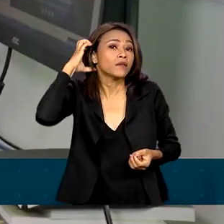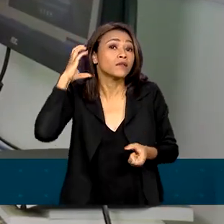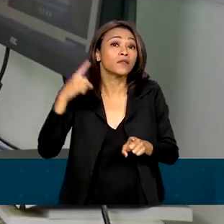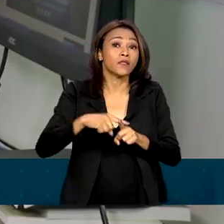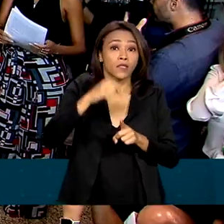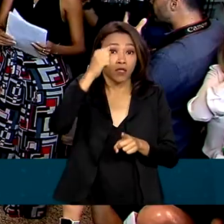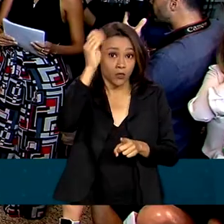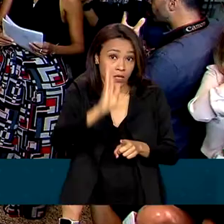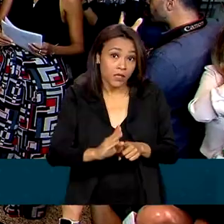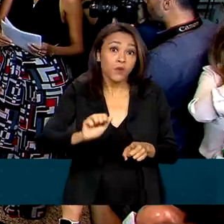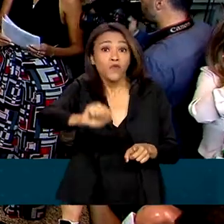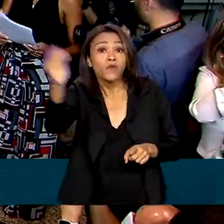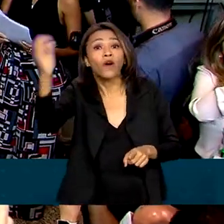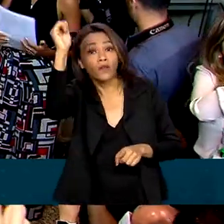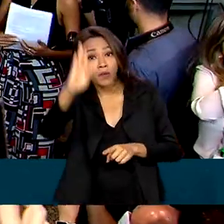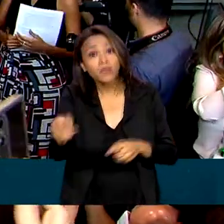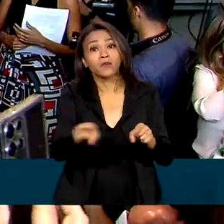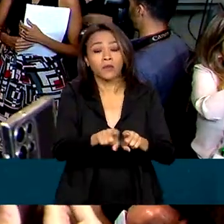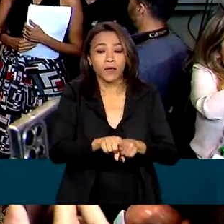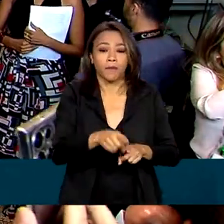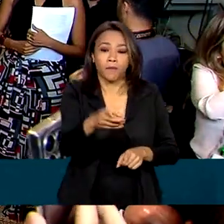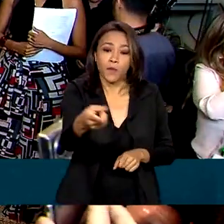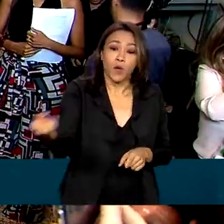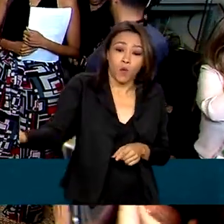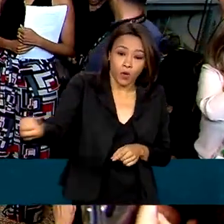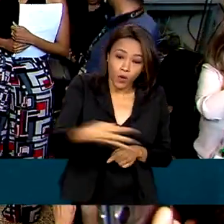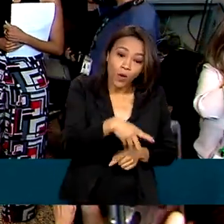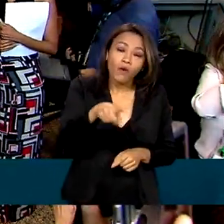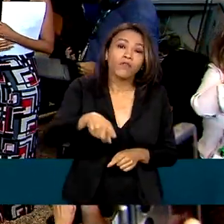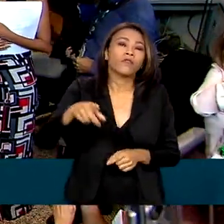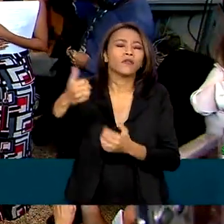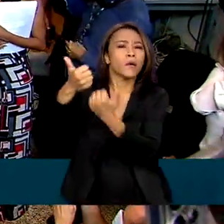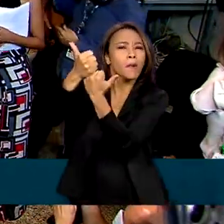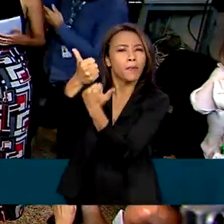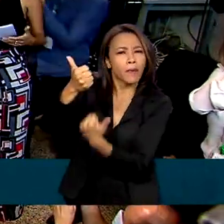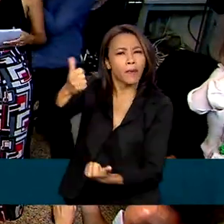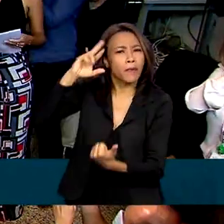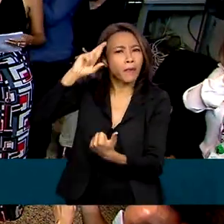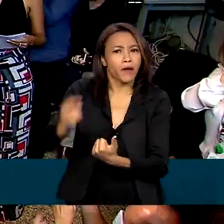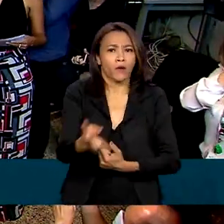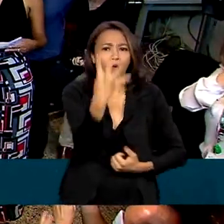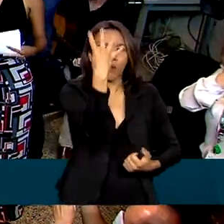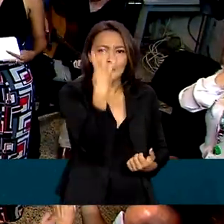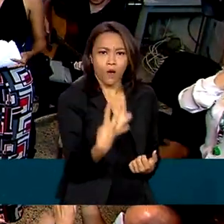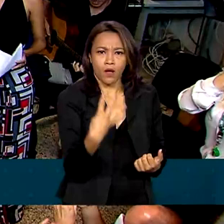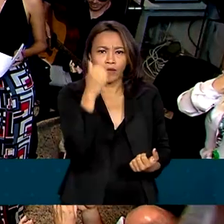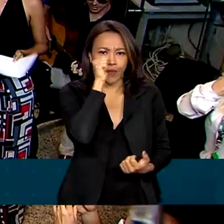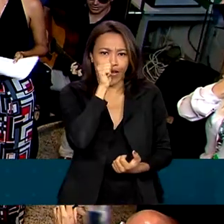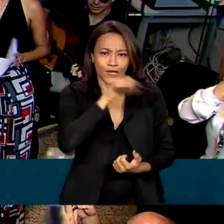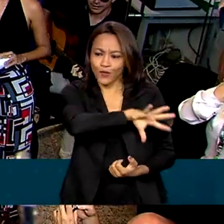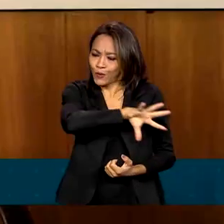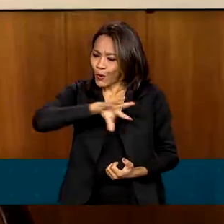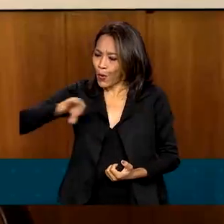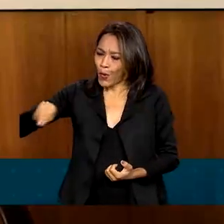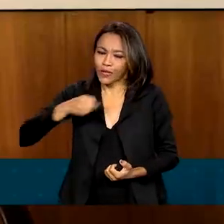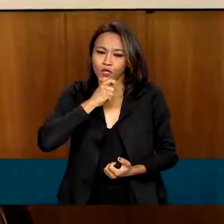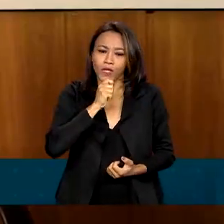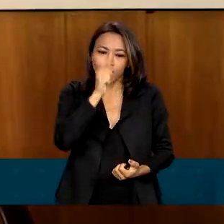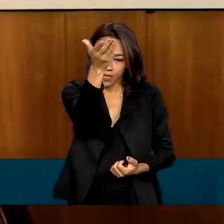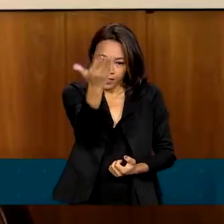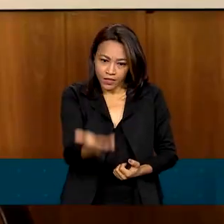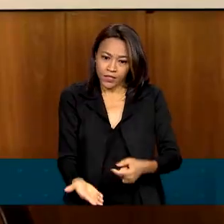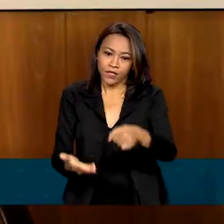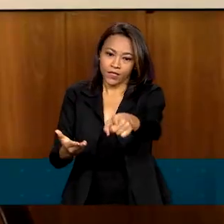exterior. Também foram anunciados para a nova gestão da EBC mais quatro mulheres, todas jornalistas. Juliana